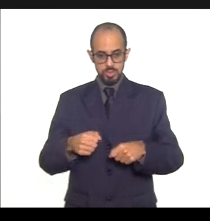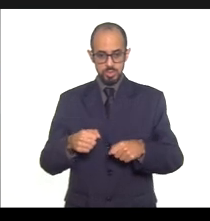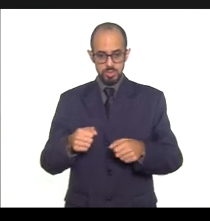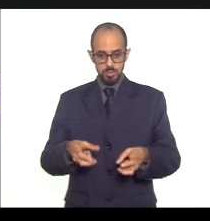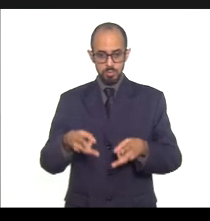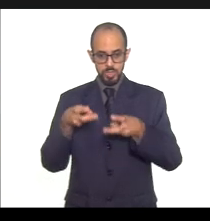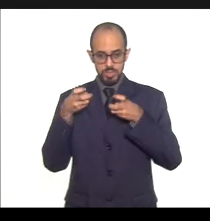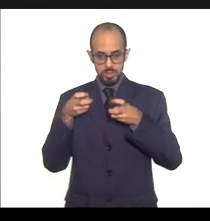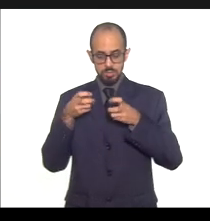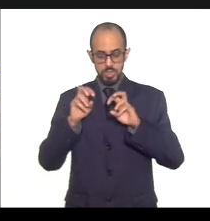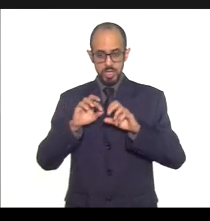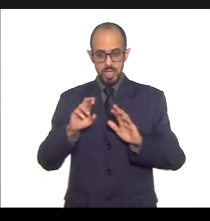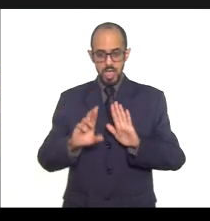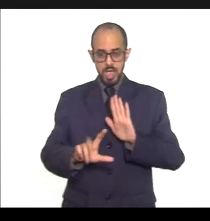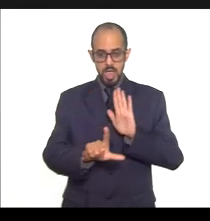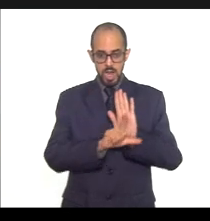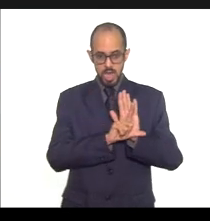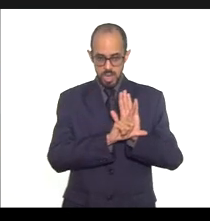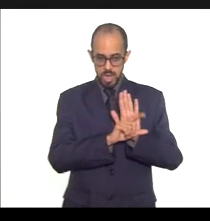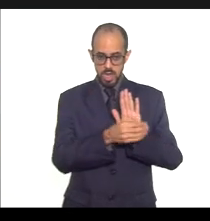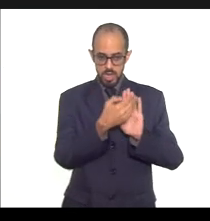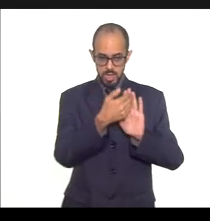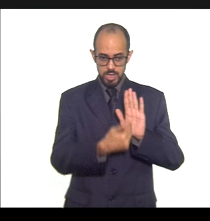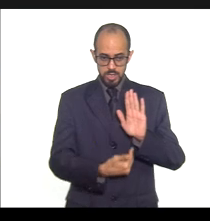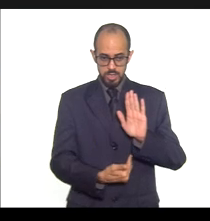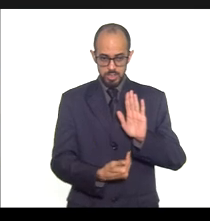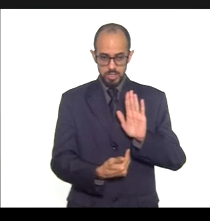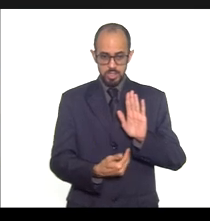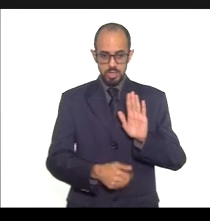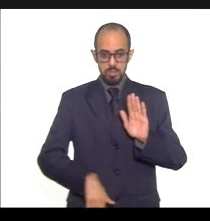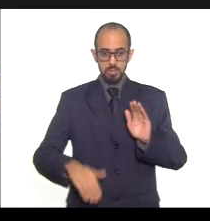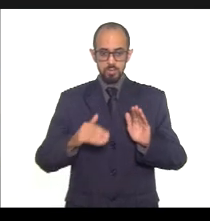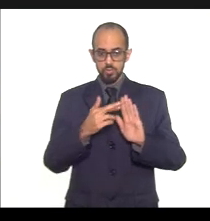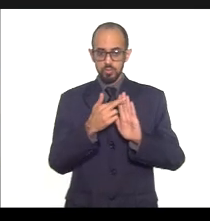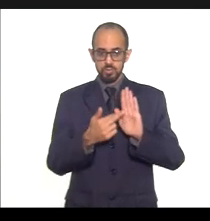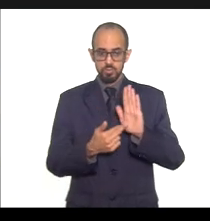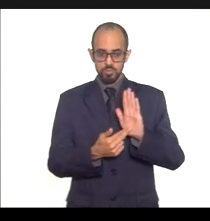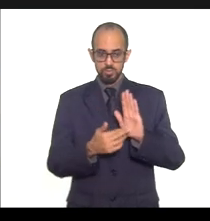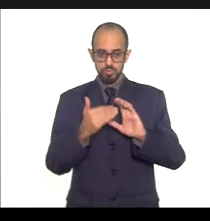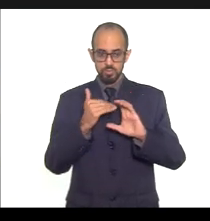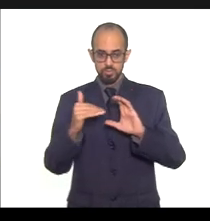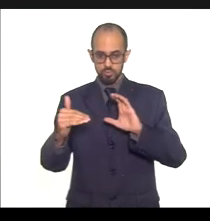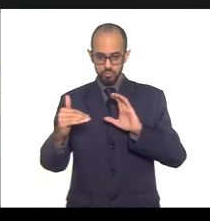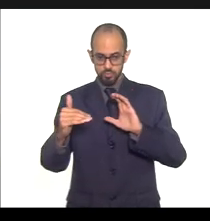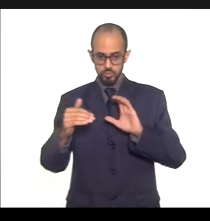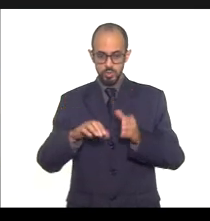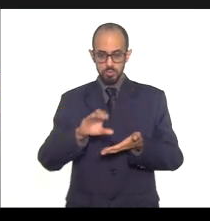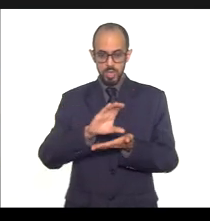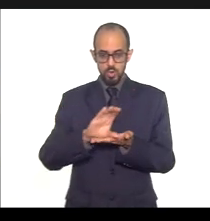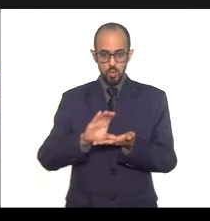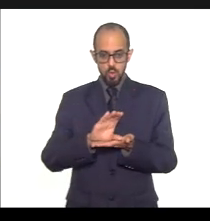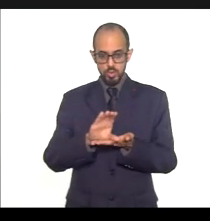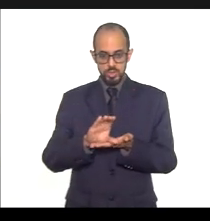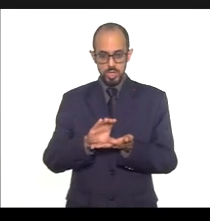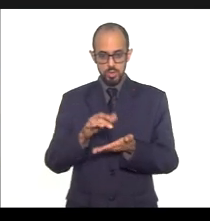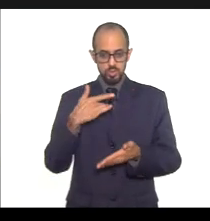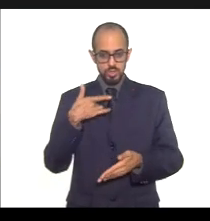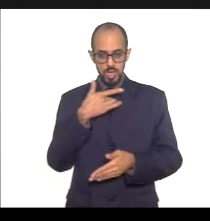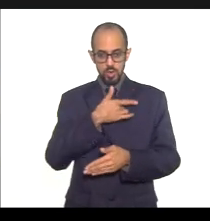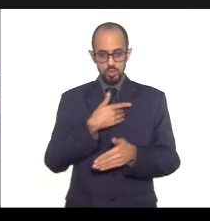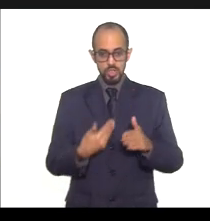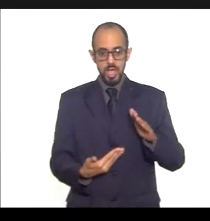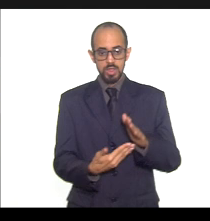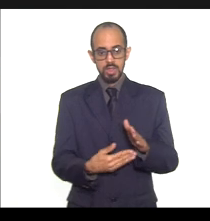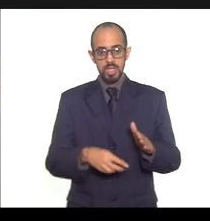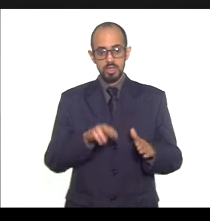observância do disposto neste artigo, mediante o envio de relatório de gestão ao respectivo Conselho de Saúde, até o dia